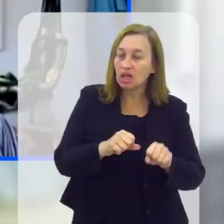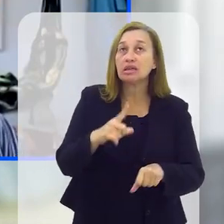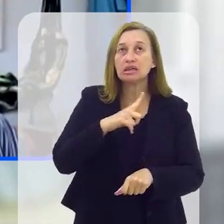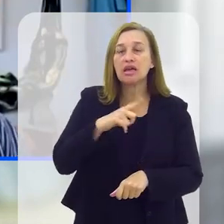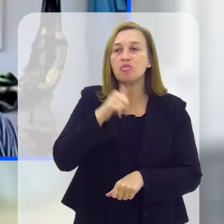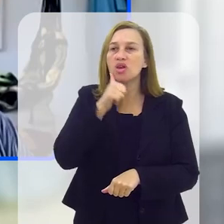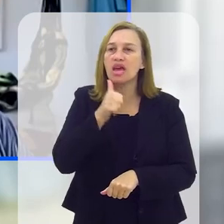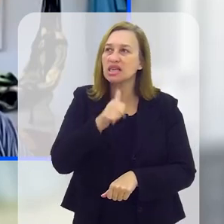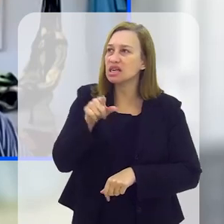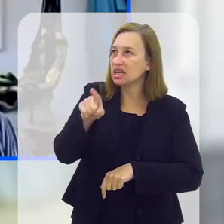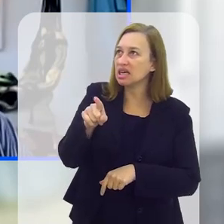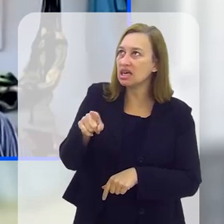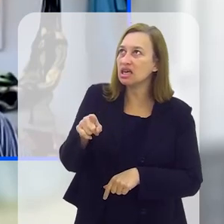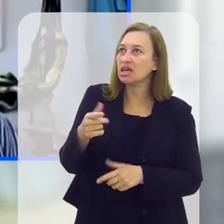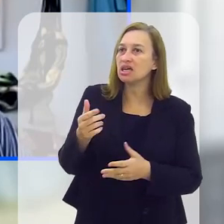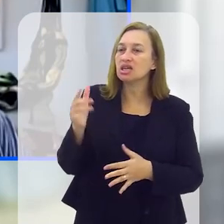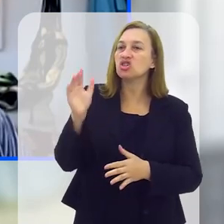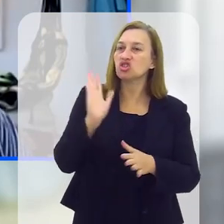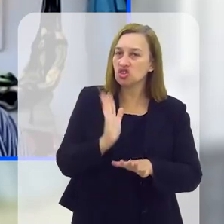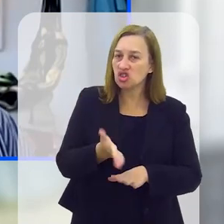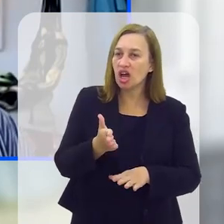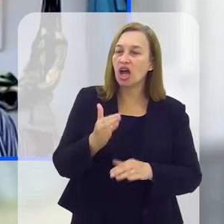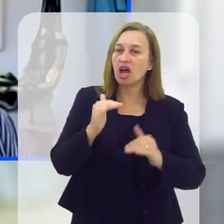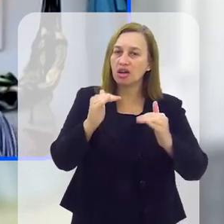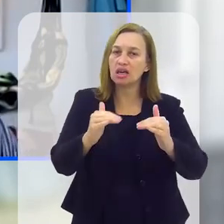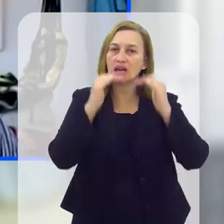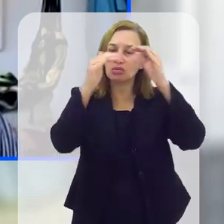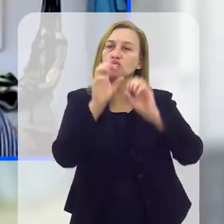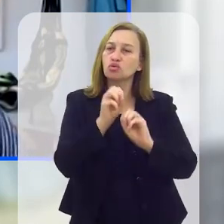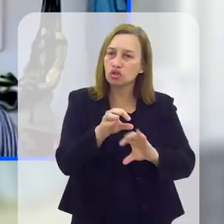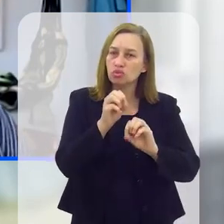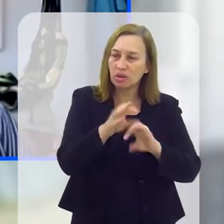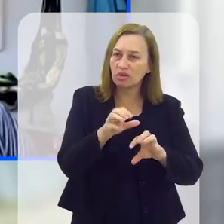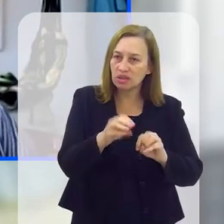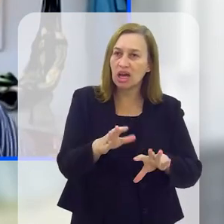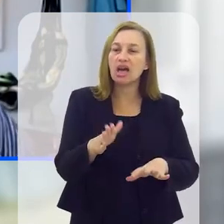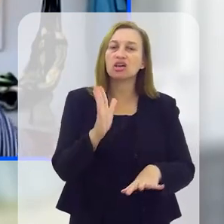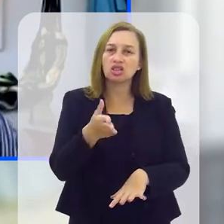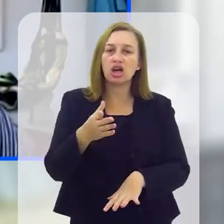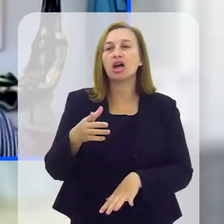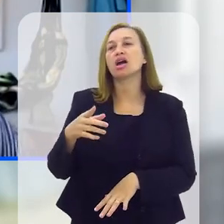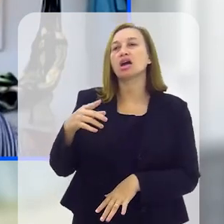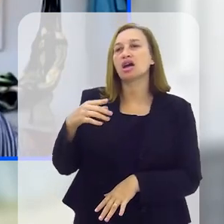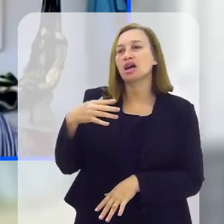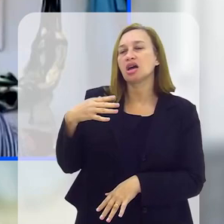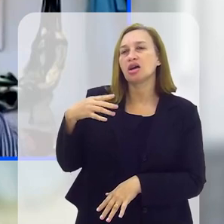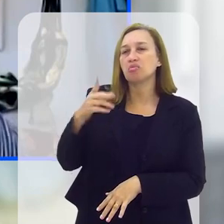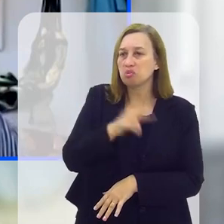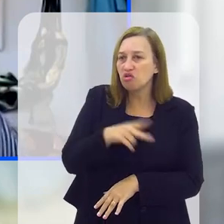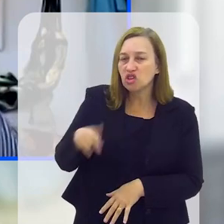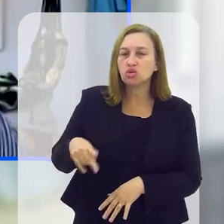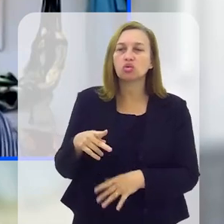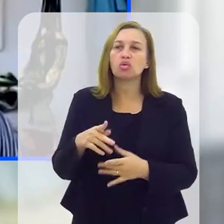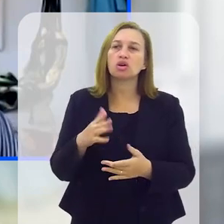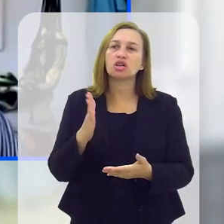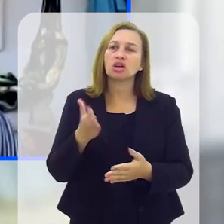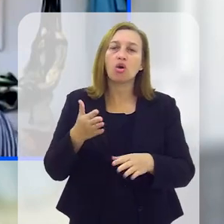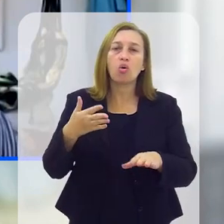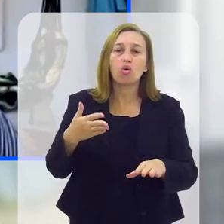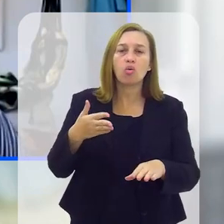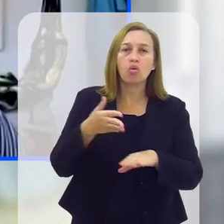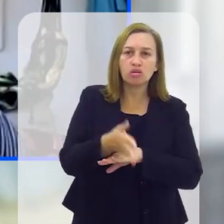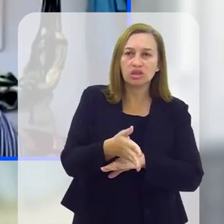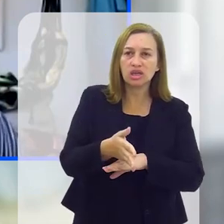advogadas, que são administradoras, e que, graças a esse trabalho de exploração do seu próprio